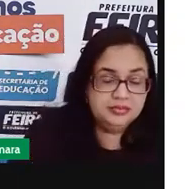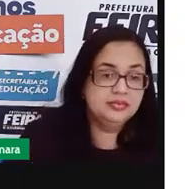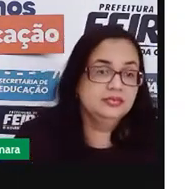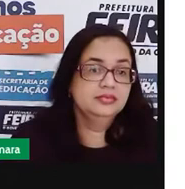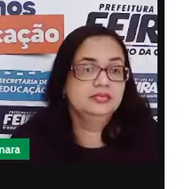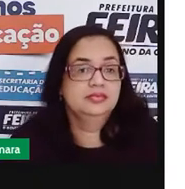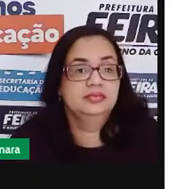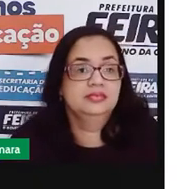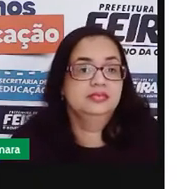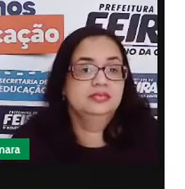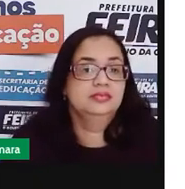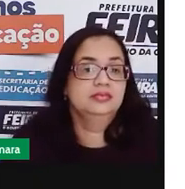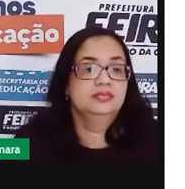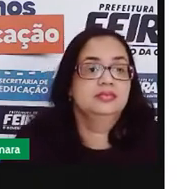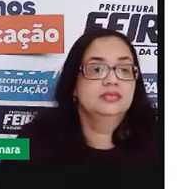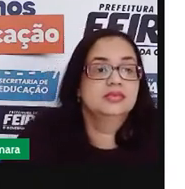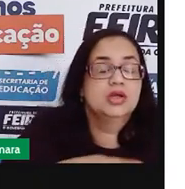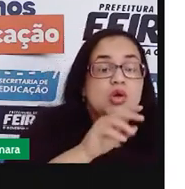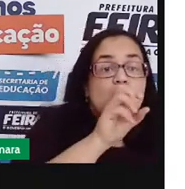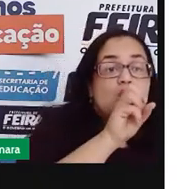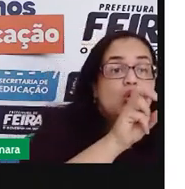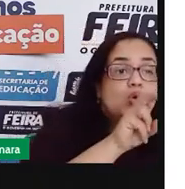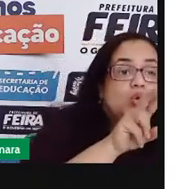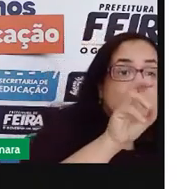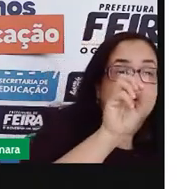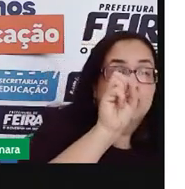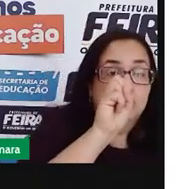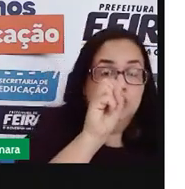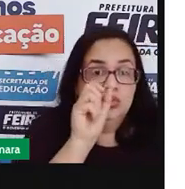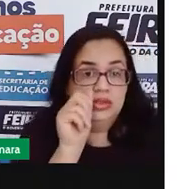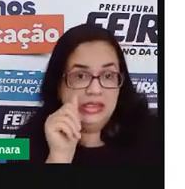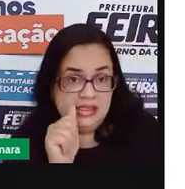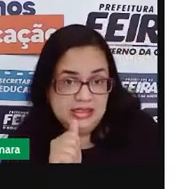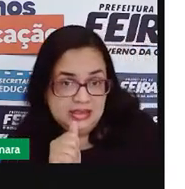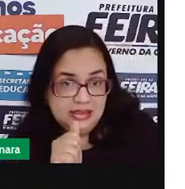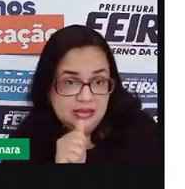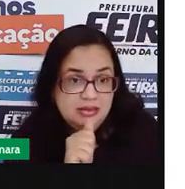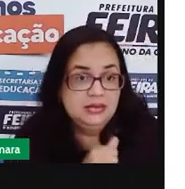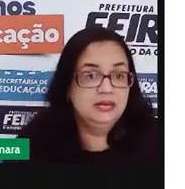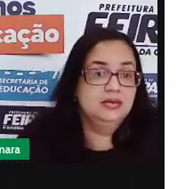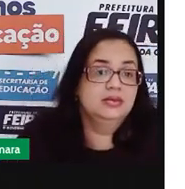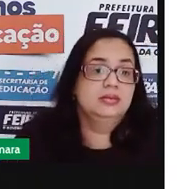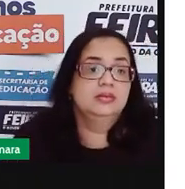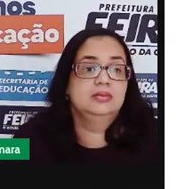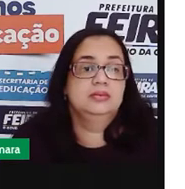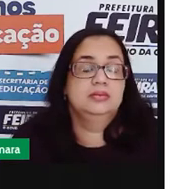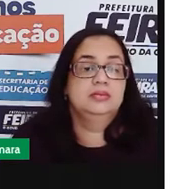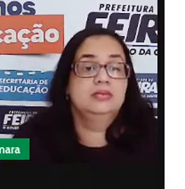Resolveram. Resolveram. Souza, Elisa,